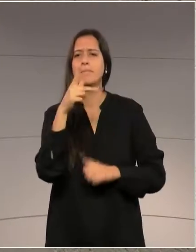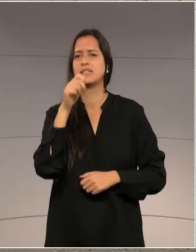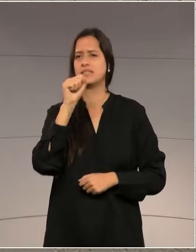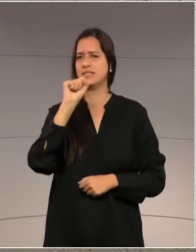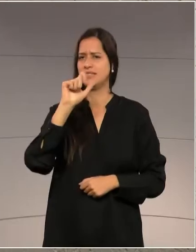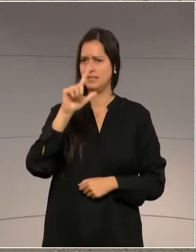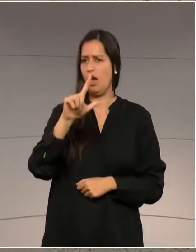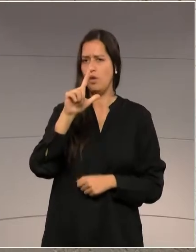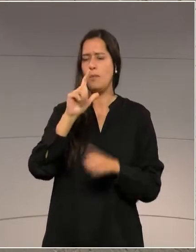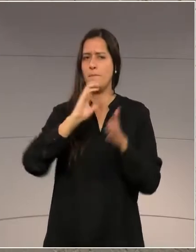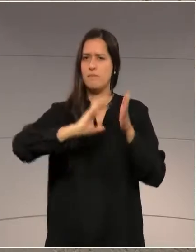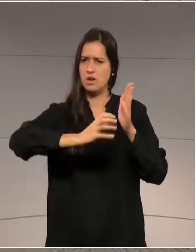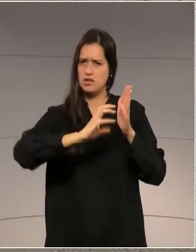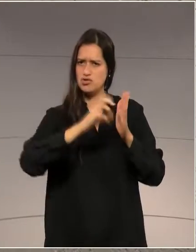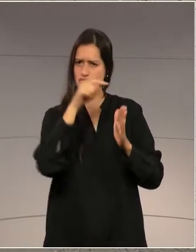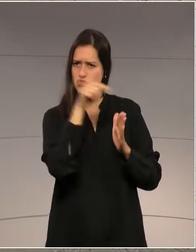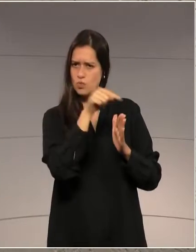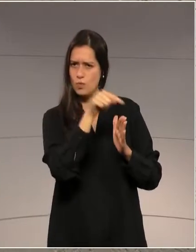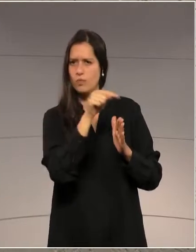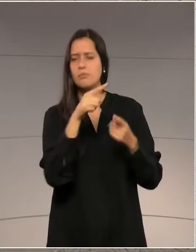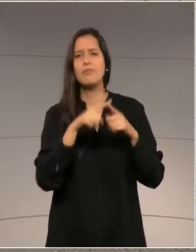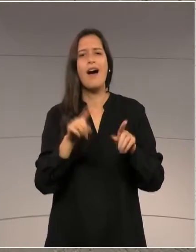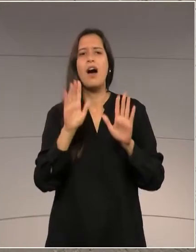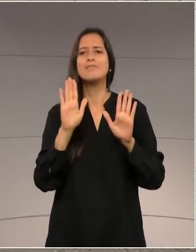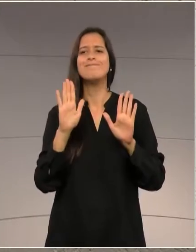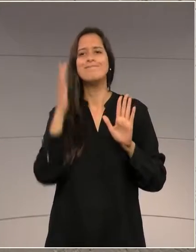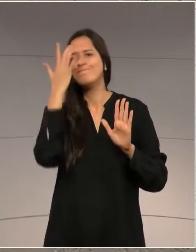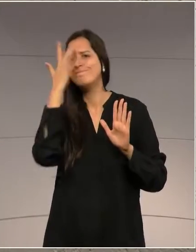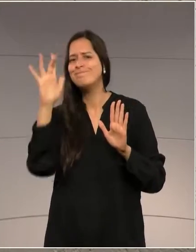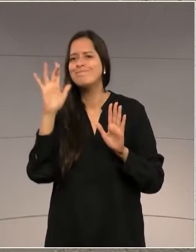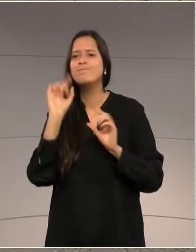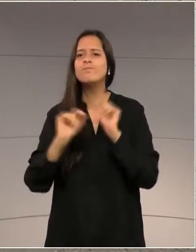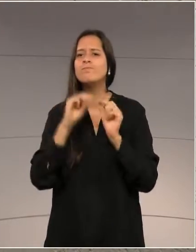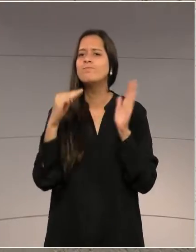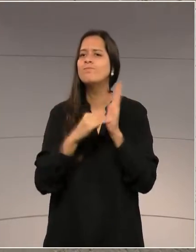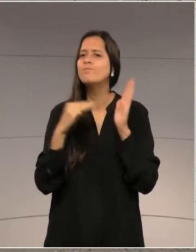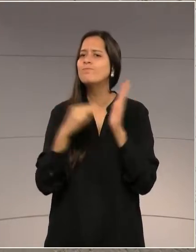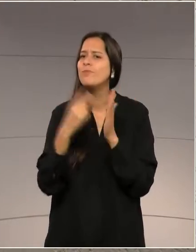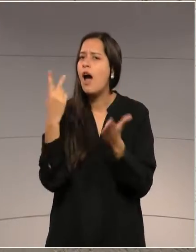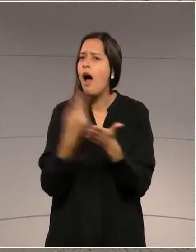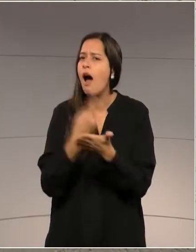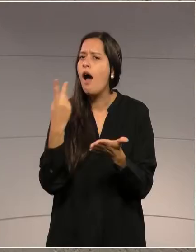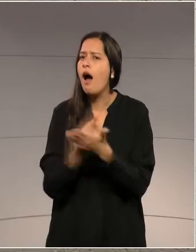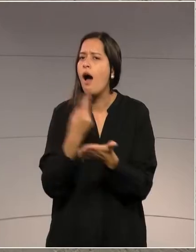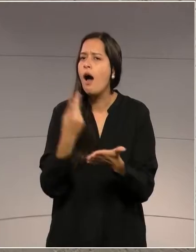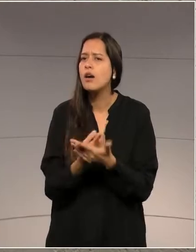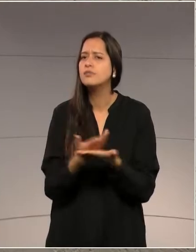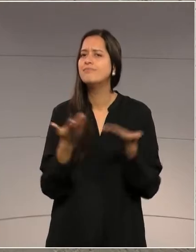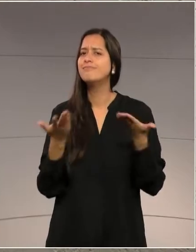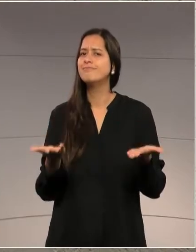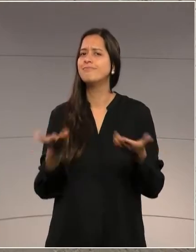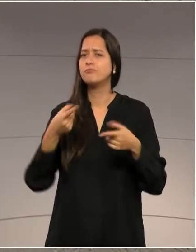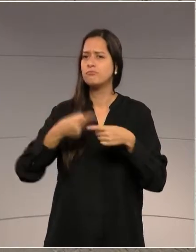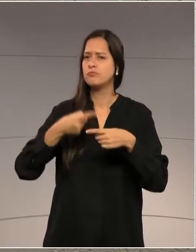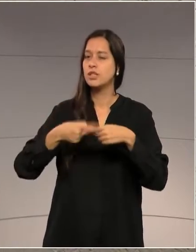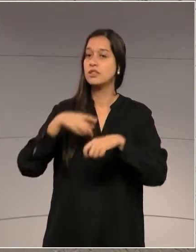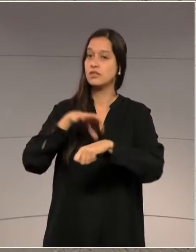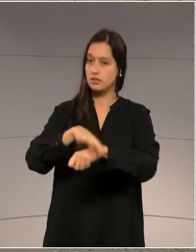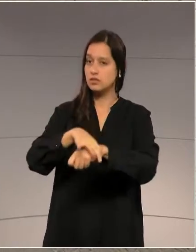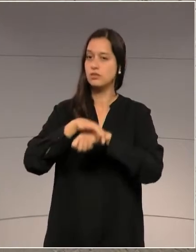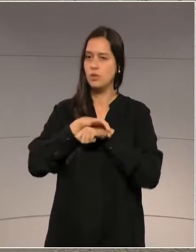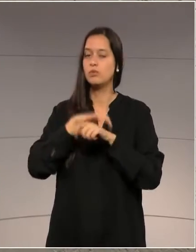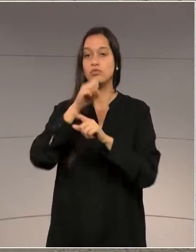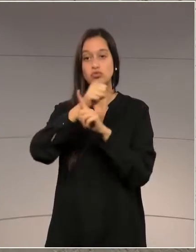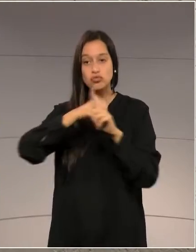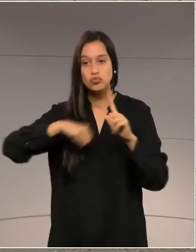erro, porque esse seguro é um seguro social. É um seguro onde todos os brasileiros, detentores de veículos